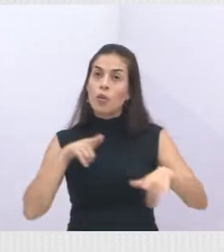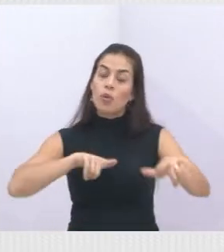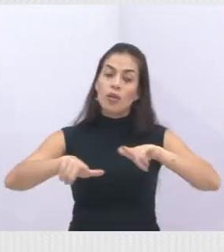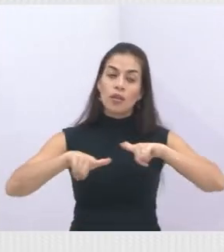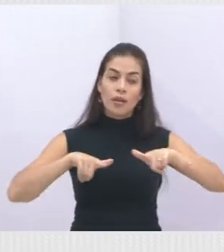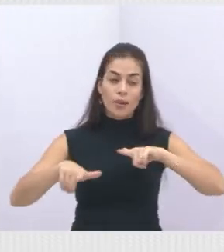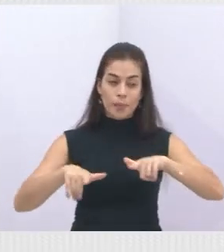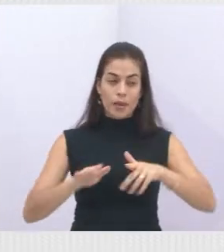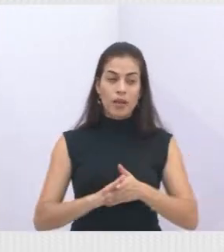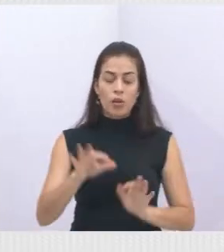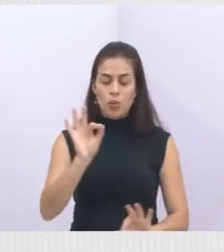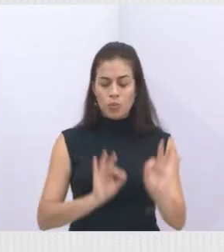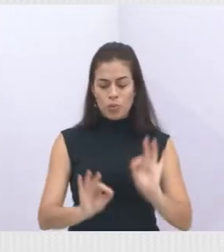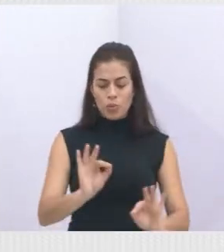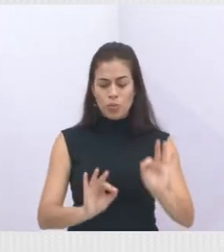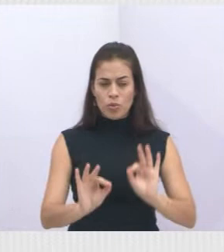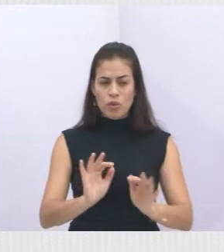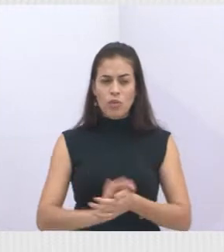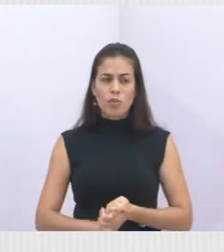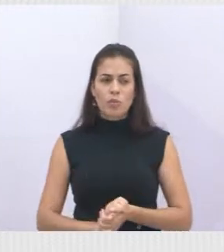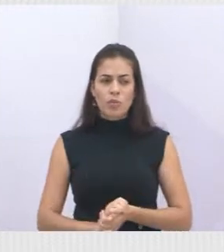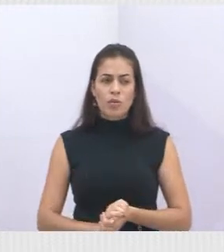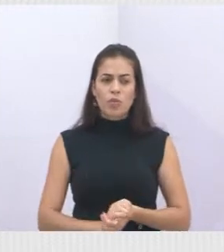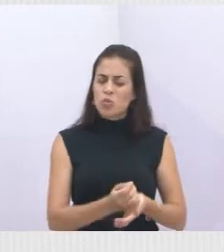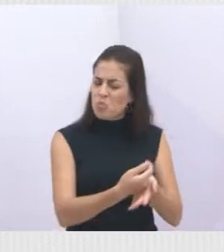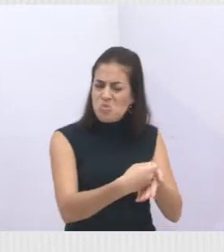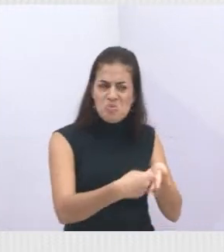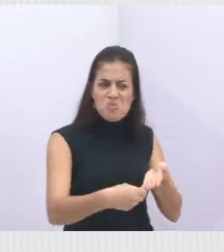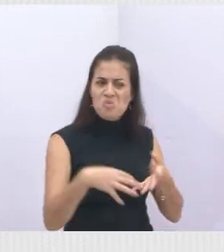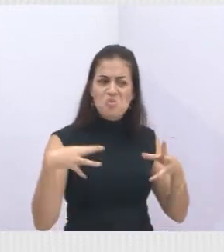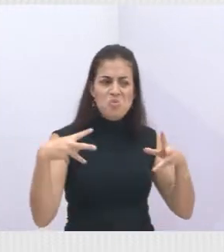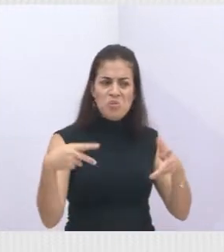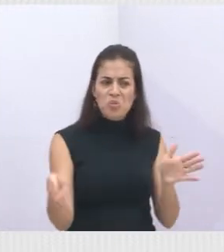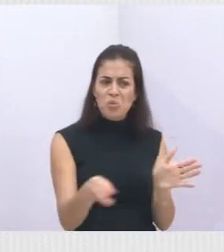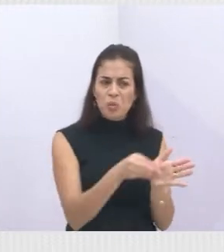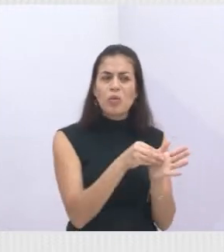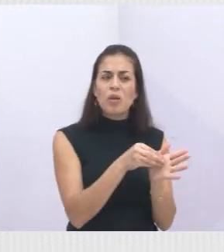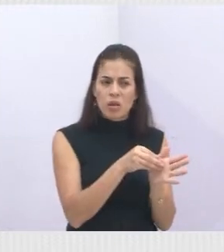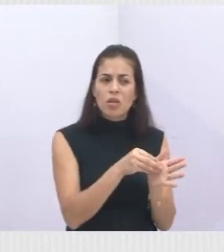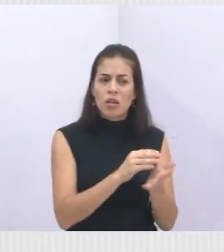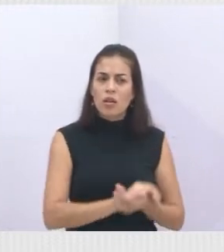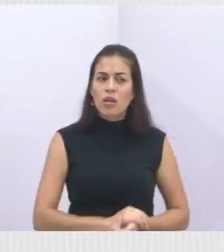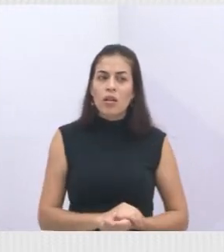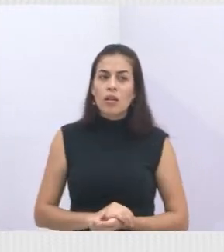isso tudo está previsto nesse contrato. Pode passar, por favor?